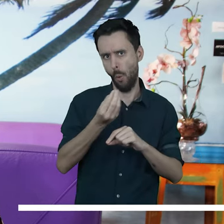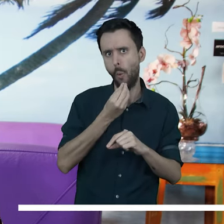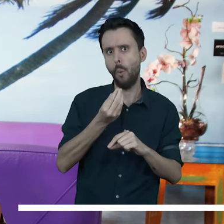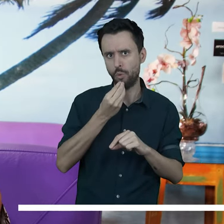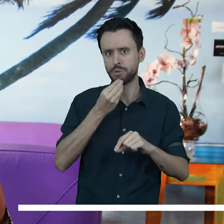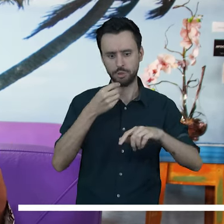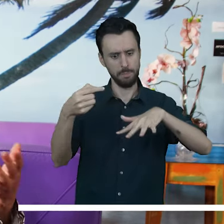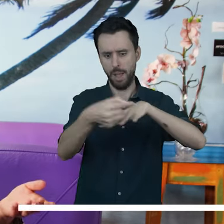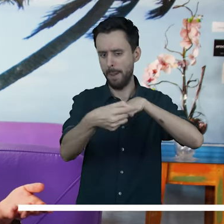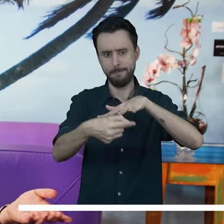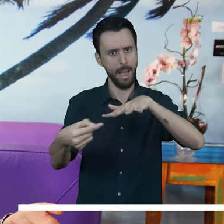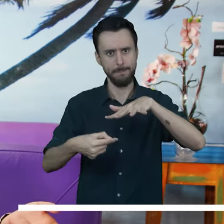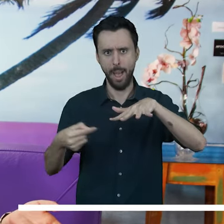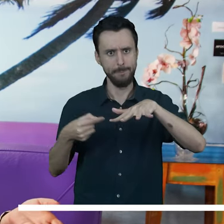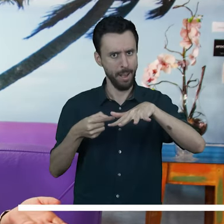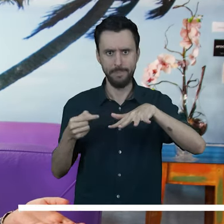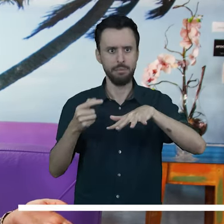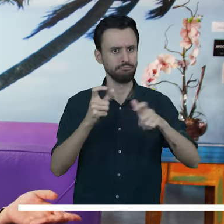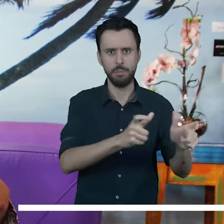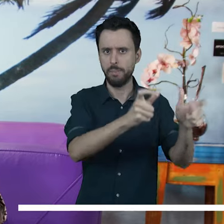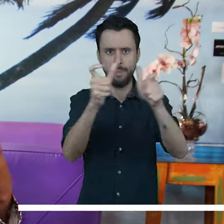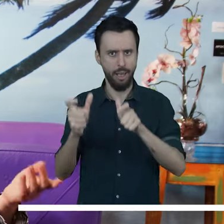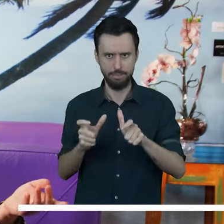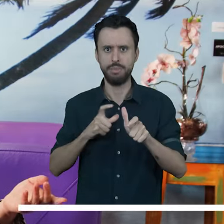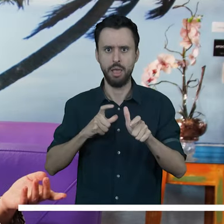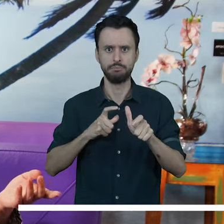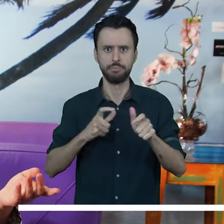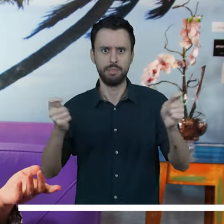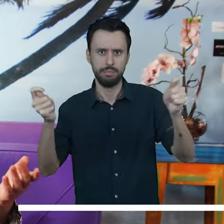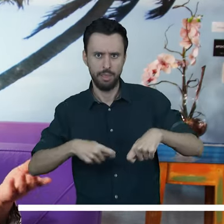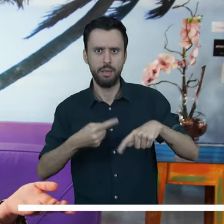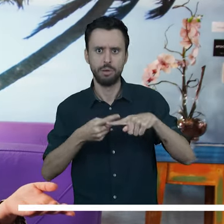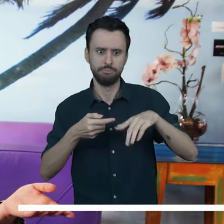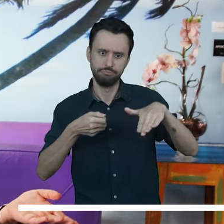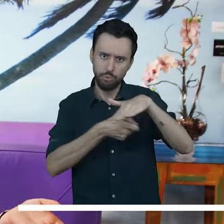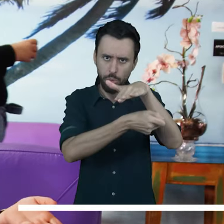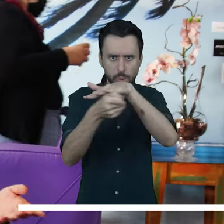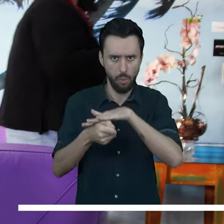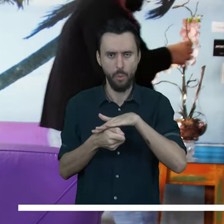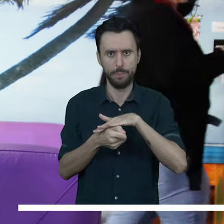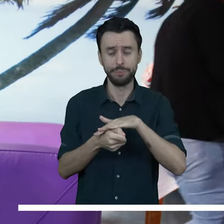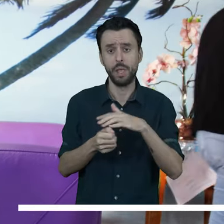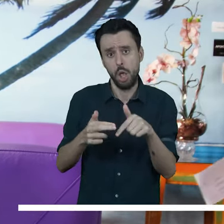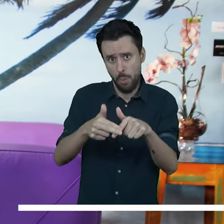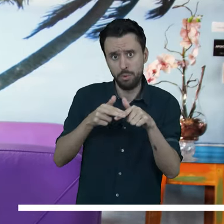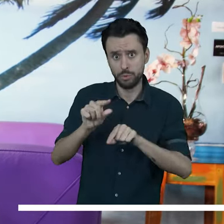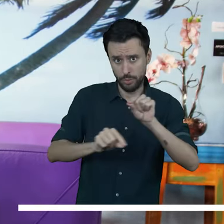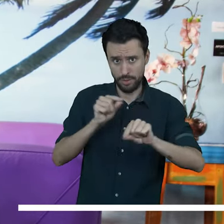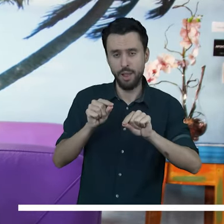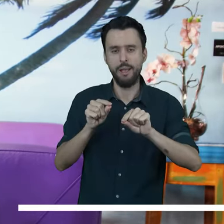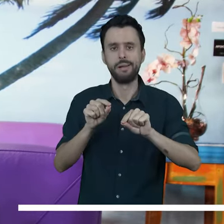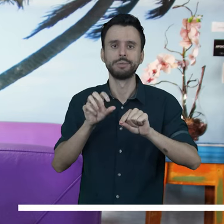isso amplia a demanda em outros espaços similares e também diferentes, para que esse público frequente também. Então,